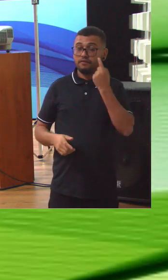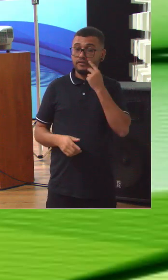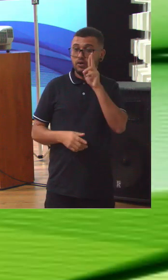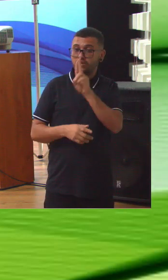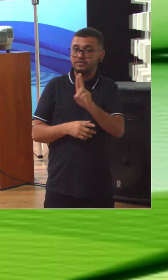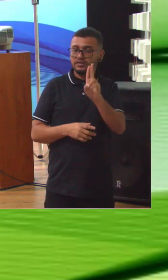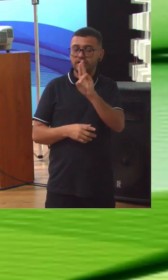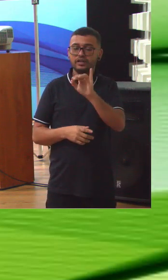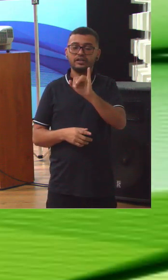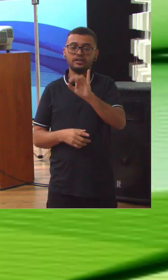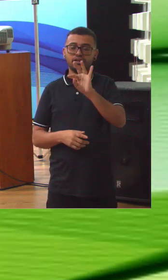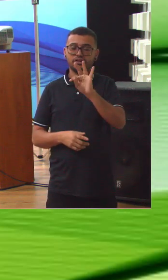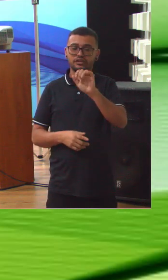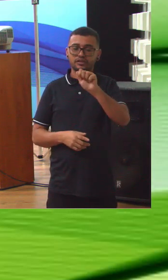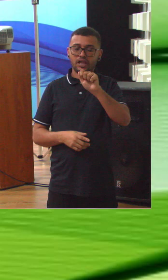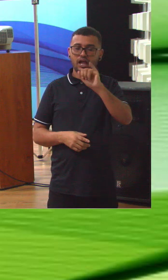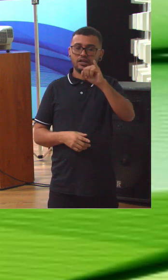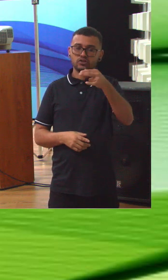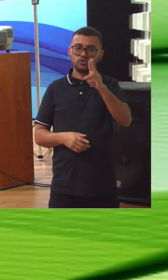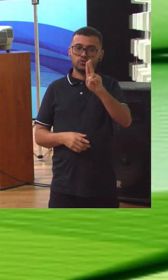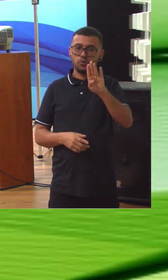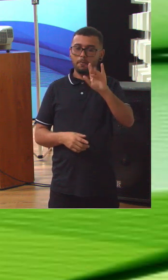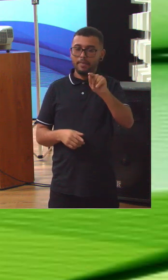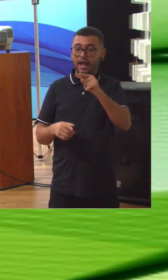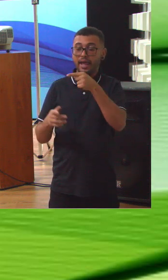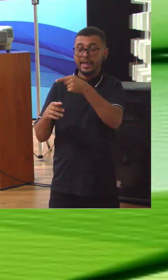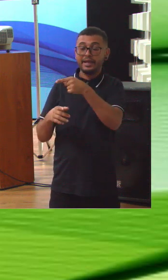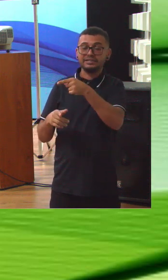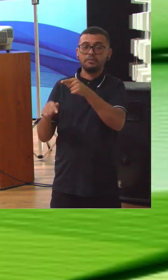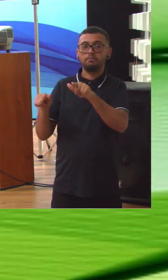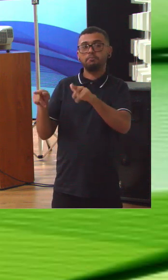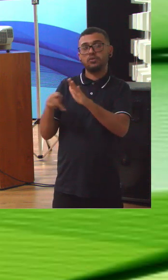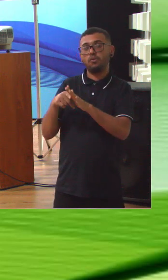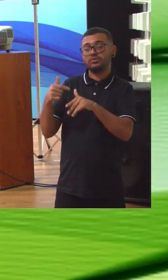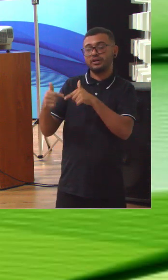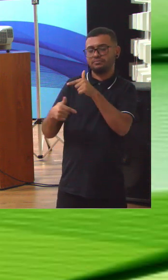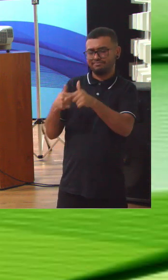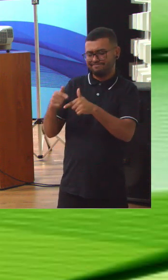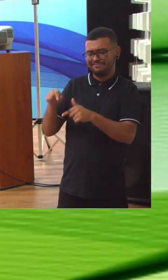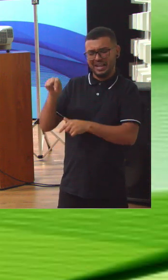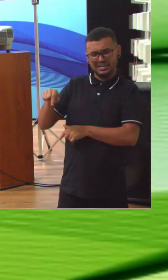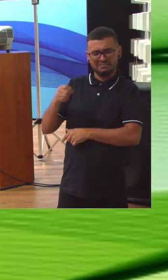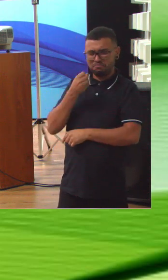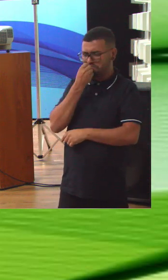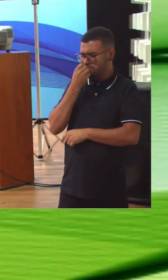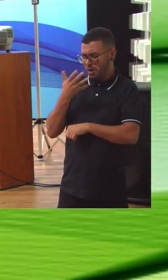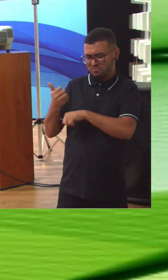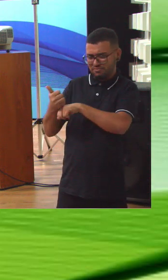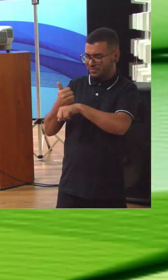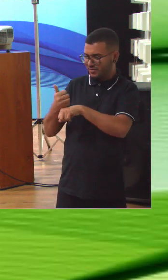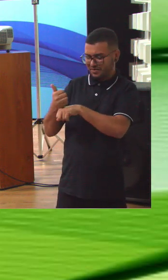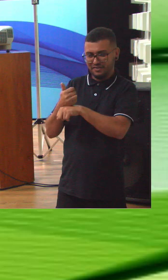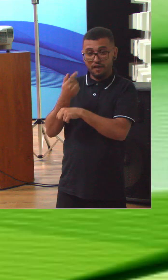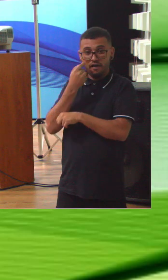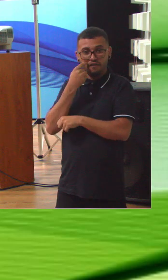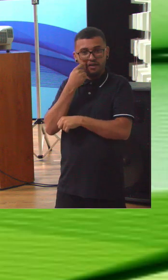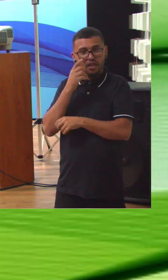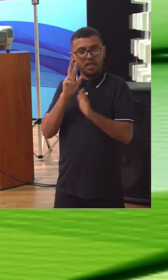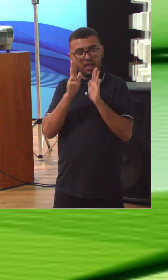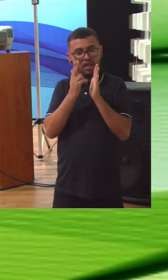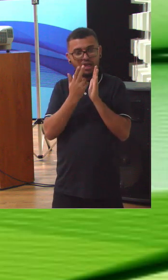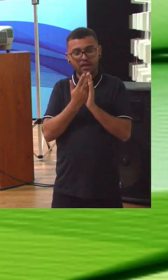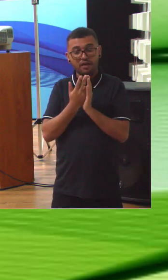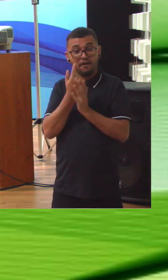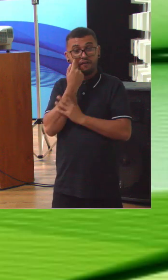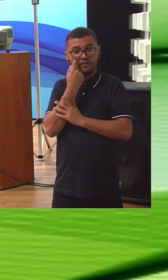Federal de Itajubá e os indicadores de governança deles e eles estão muito bem na fotografia e quando nós